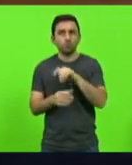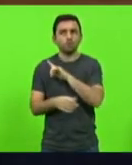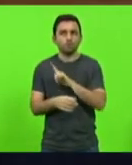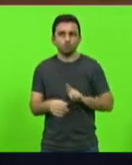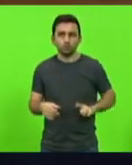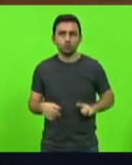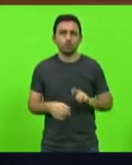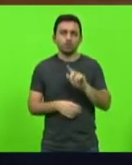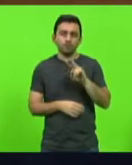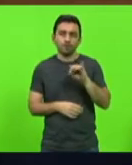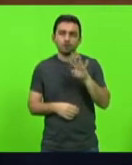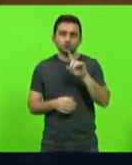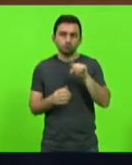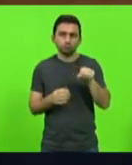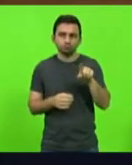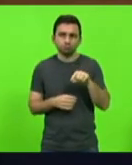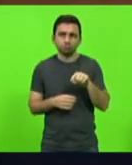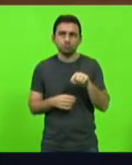vetou,